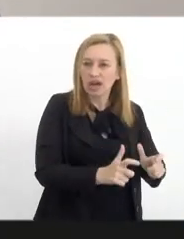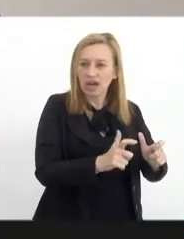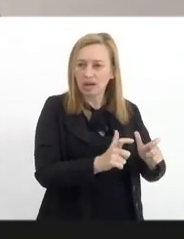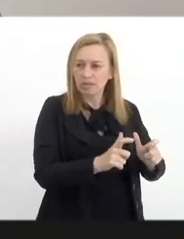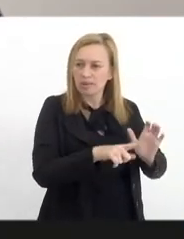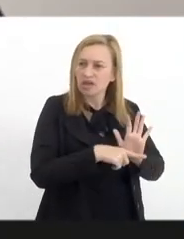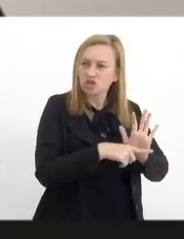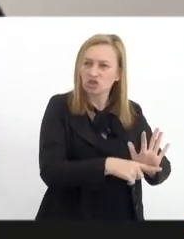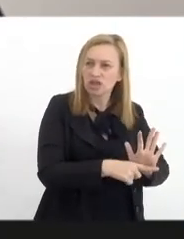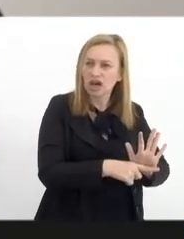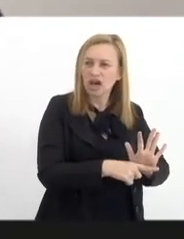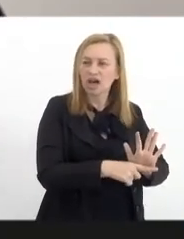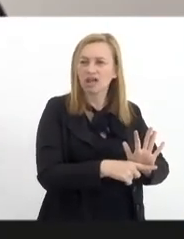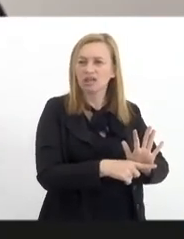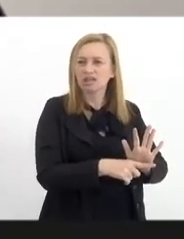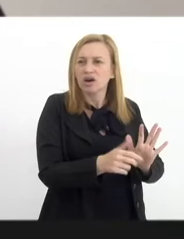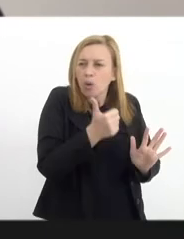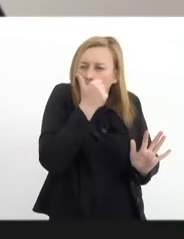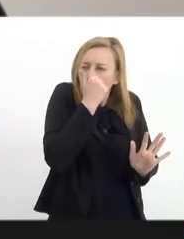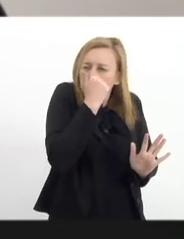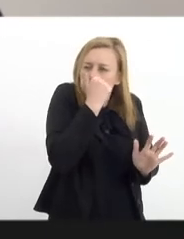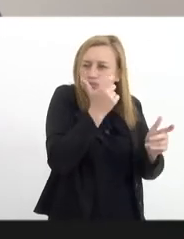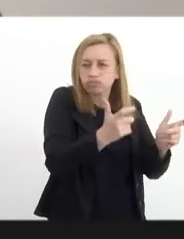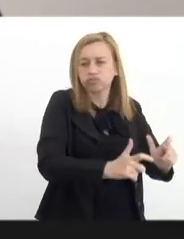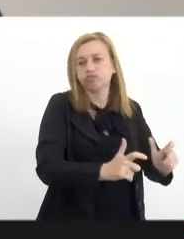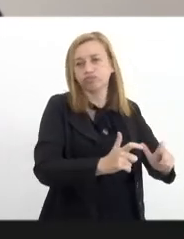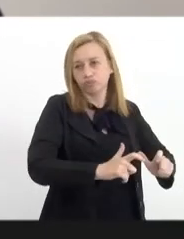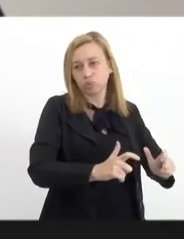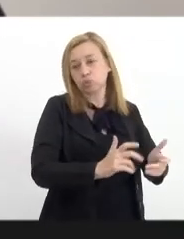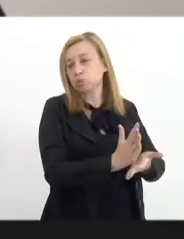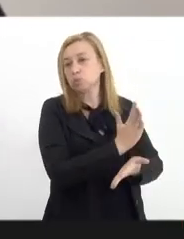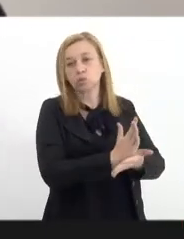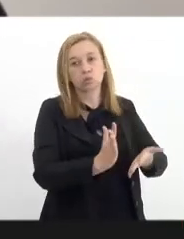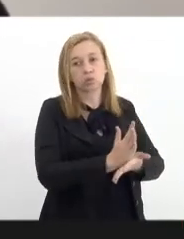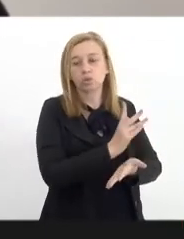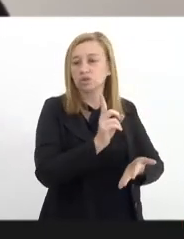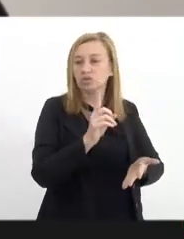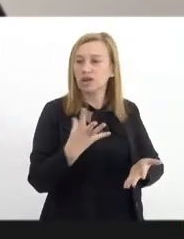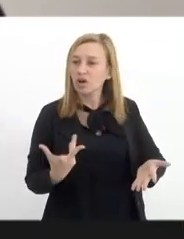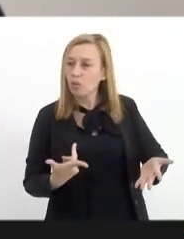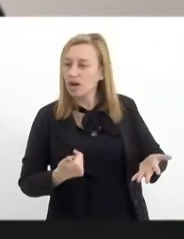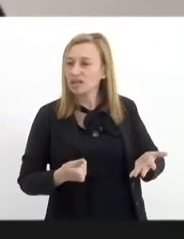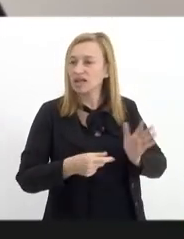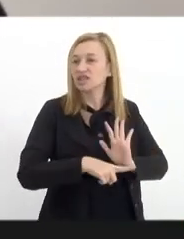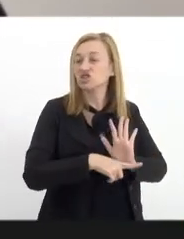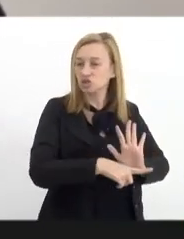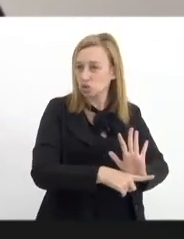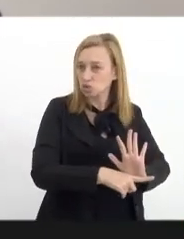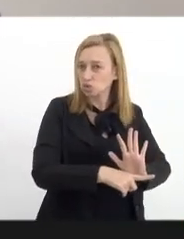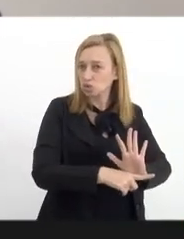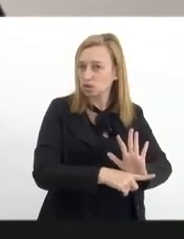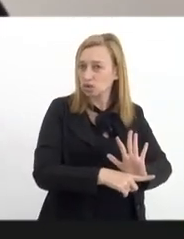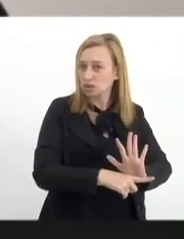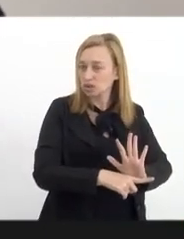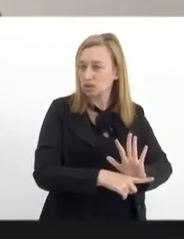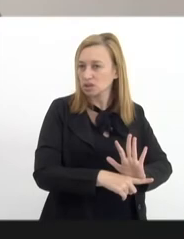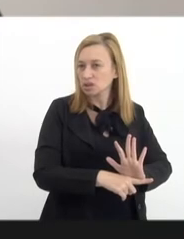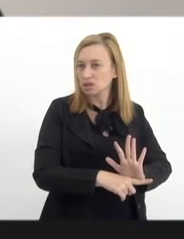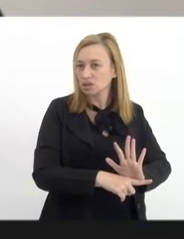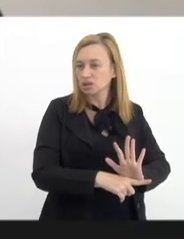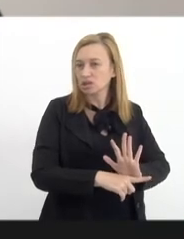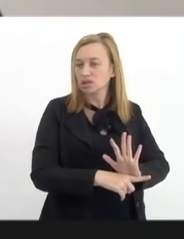essa demanda acaba dando um gargalo e às vezes não trazendo aquela qualidade do atendimento e a efetividade